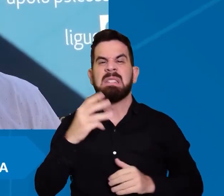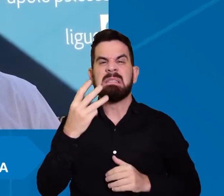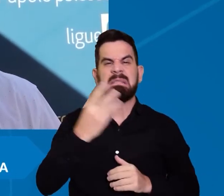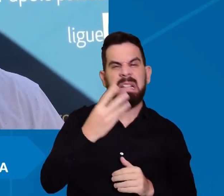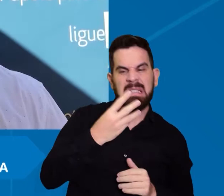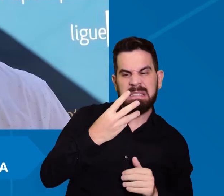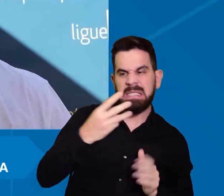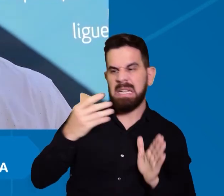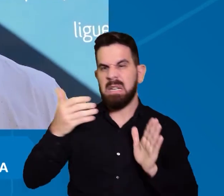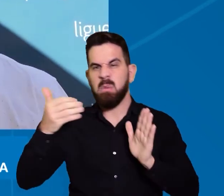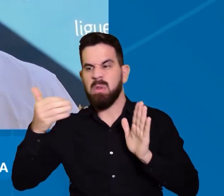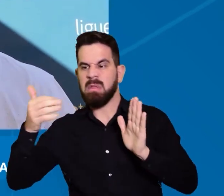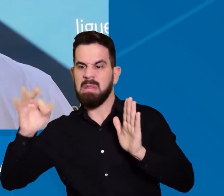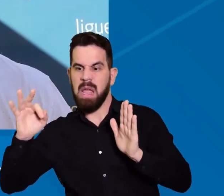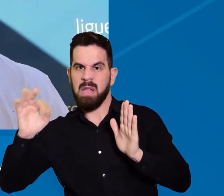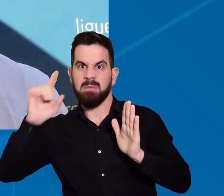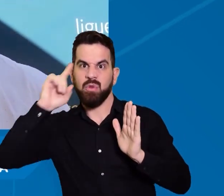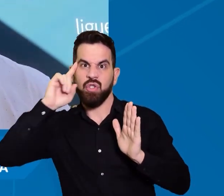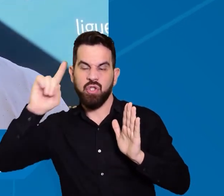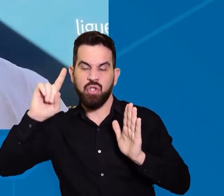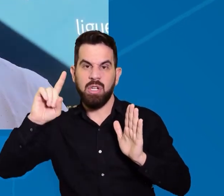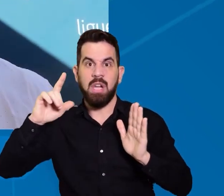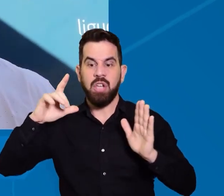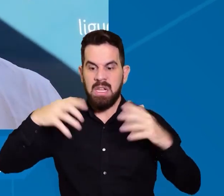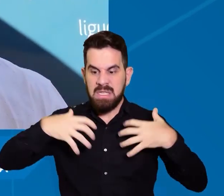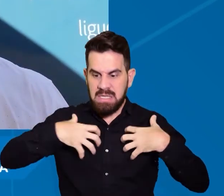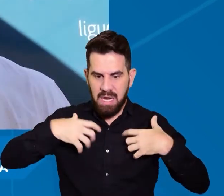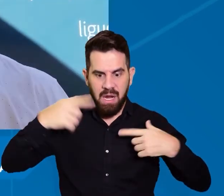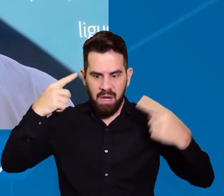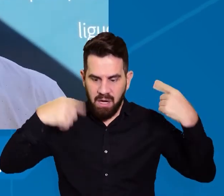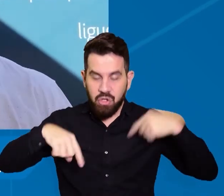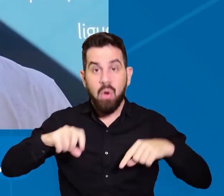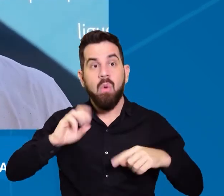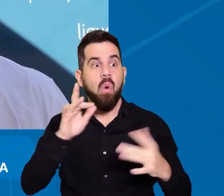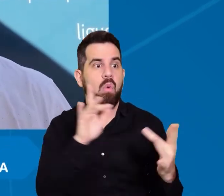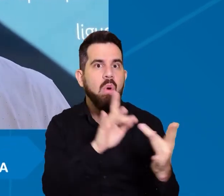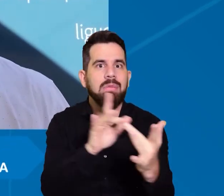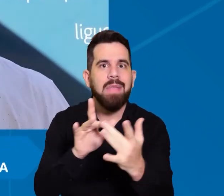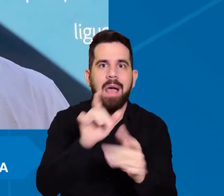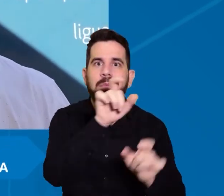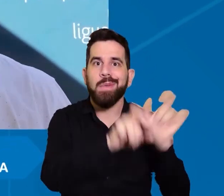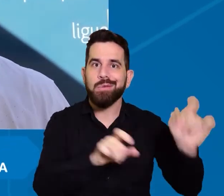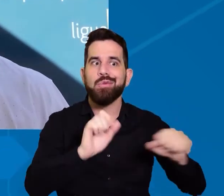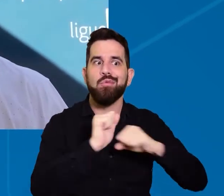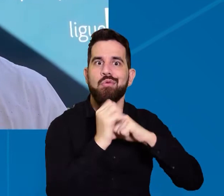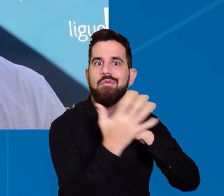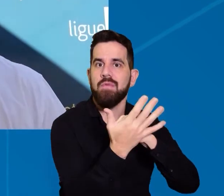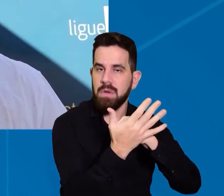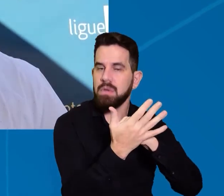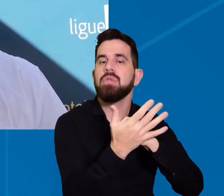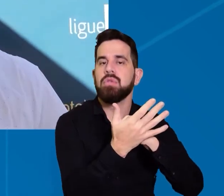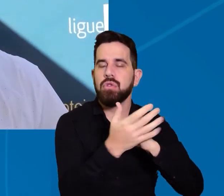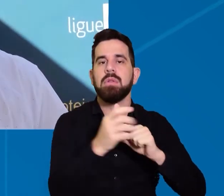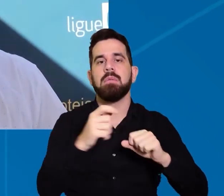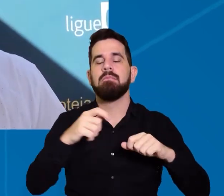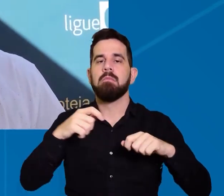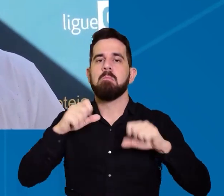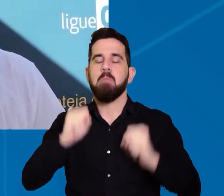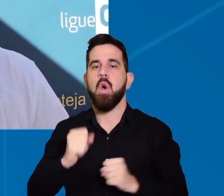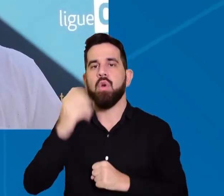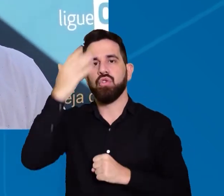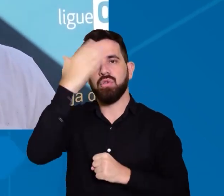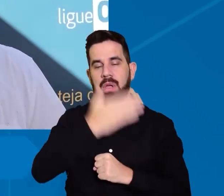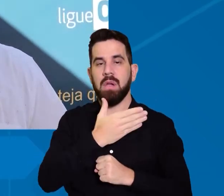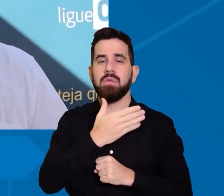décimo segundo dia de sintomas, ou ter tido contato com algum caso positivo. Os canais de acesso são por meio do nosso